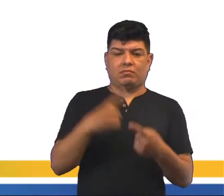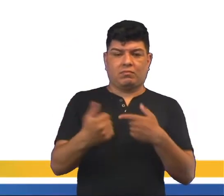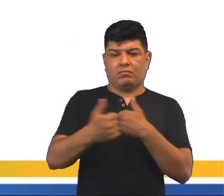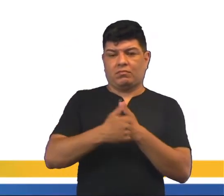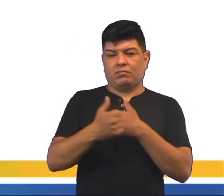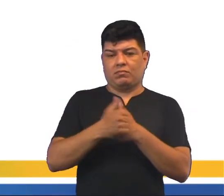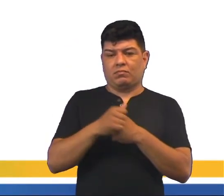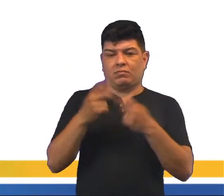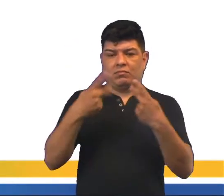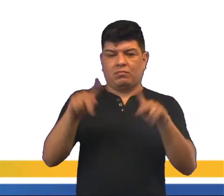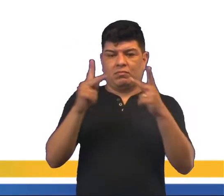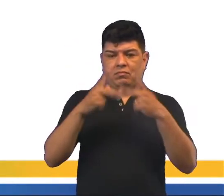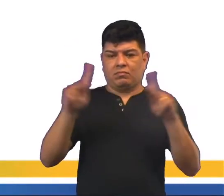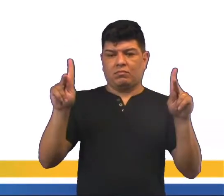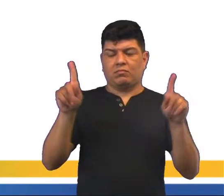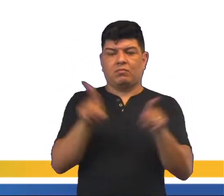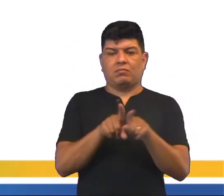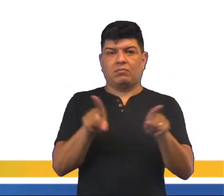que estão próximos a shoppings,